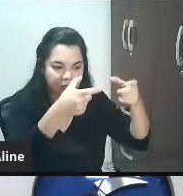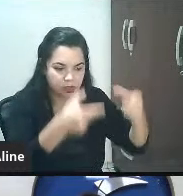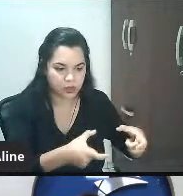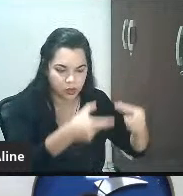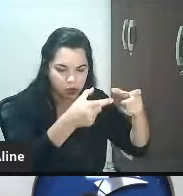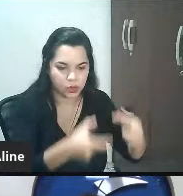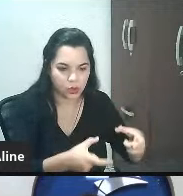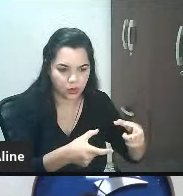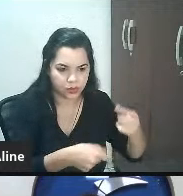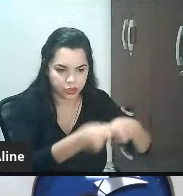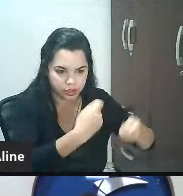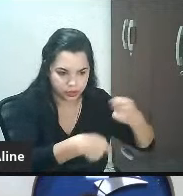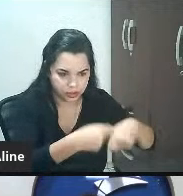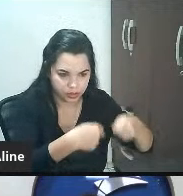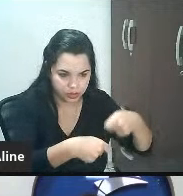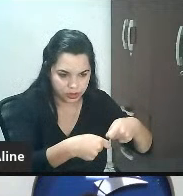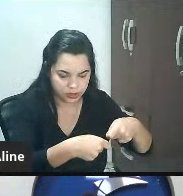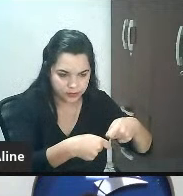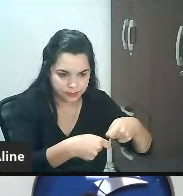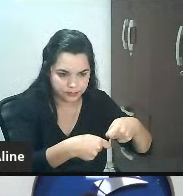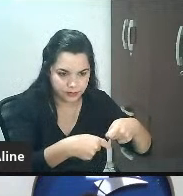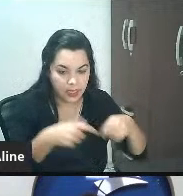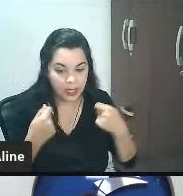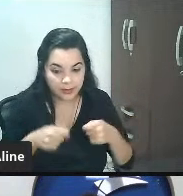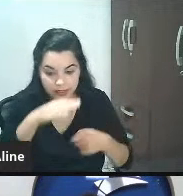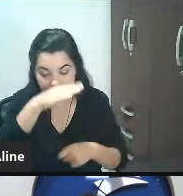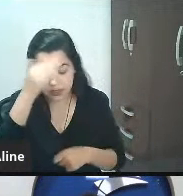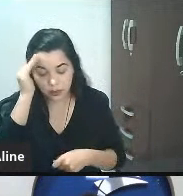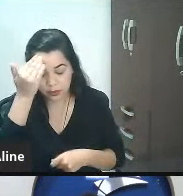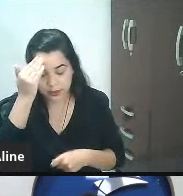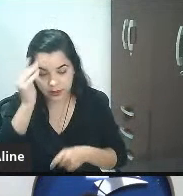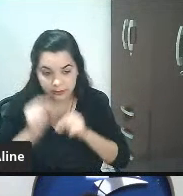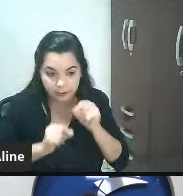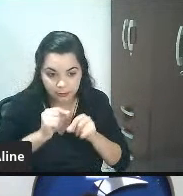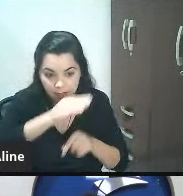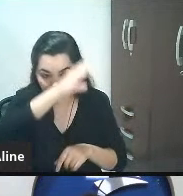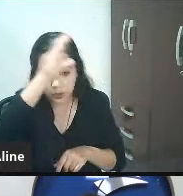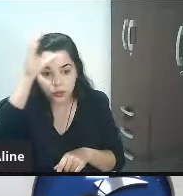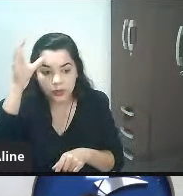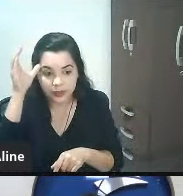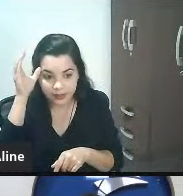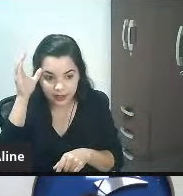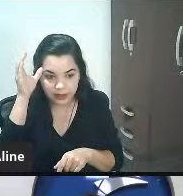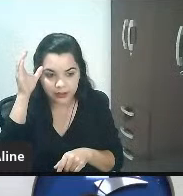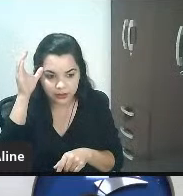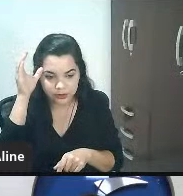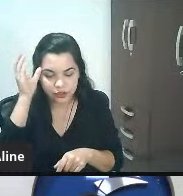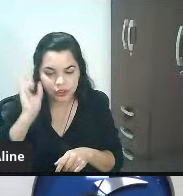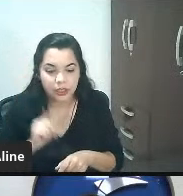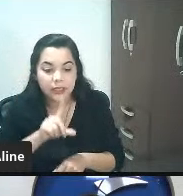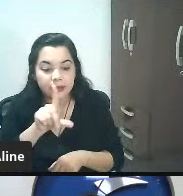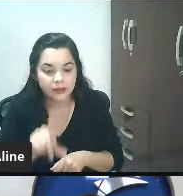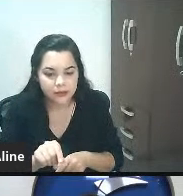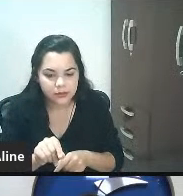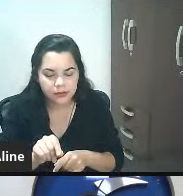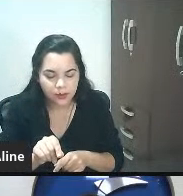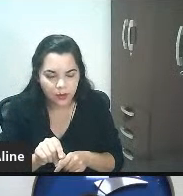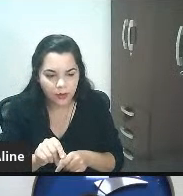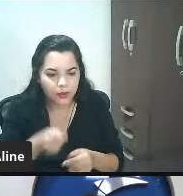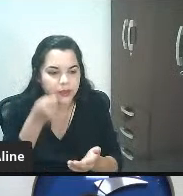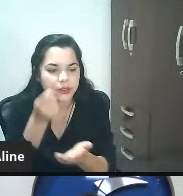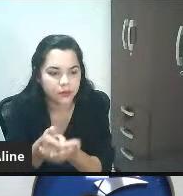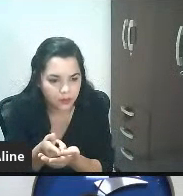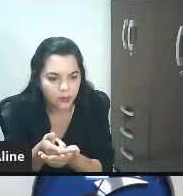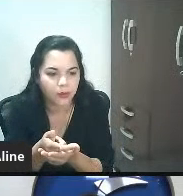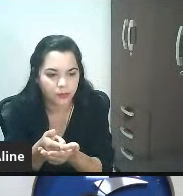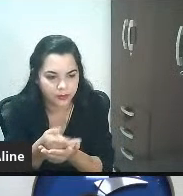físicos precisam compreender que o cliente quem determina as coisas quem determina para onde que a coisa vai é